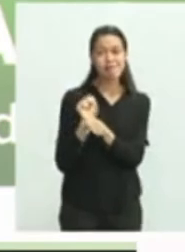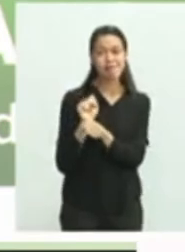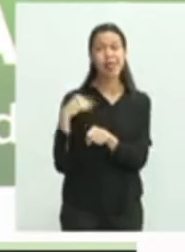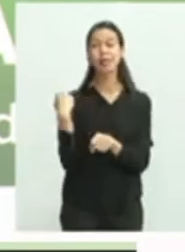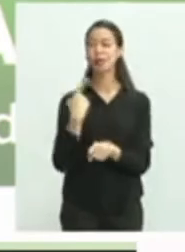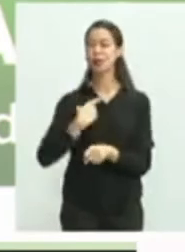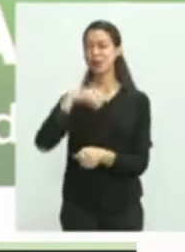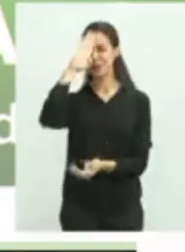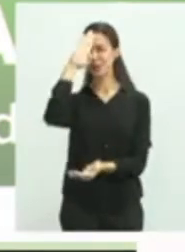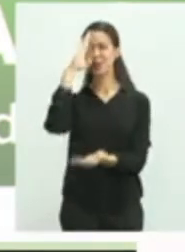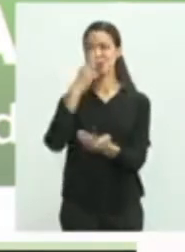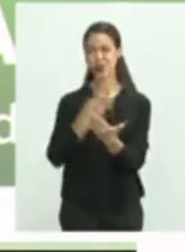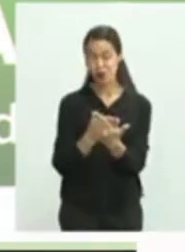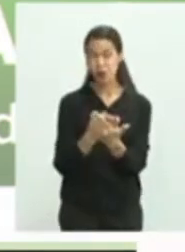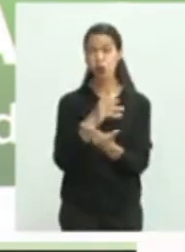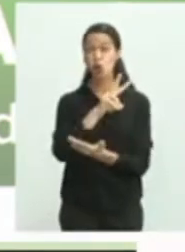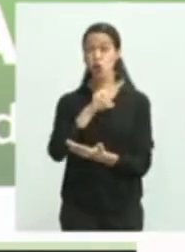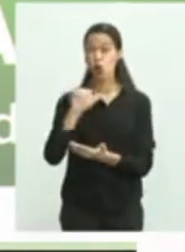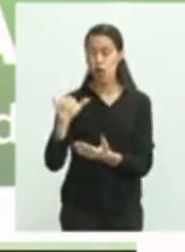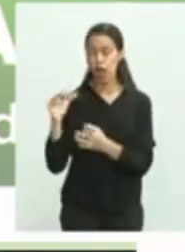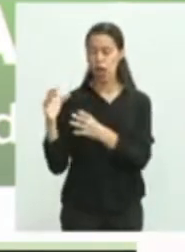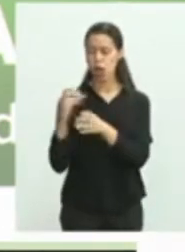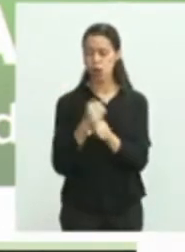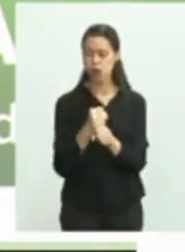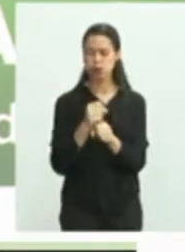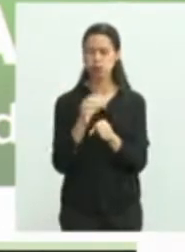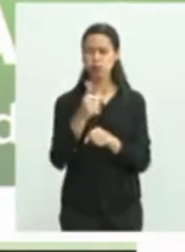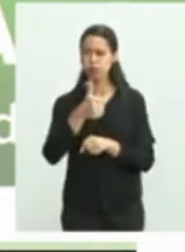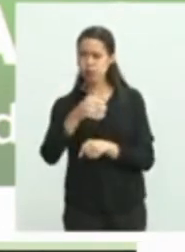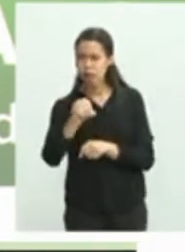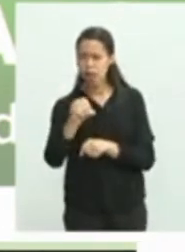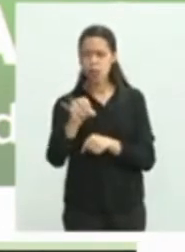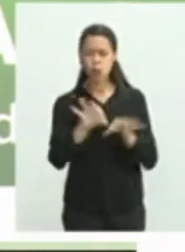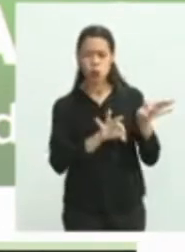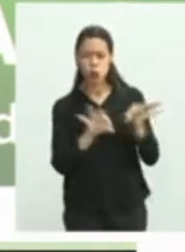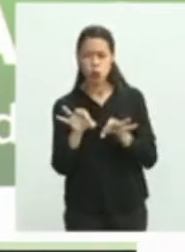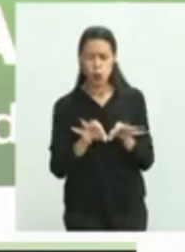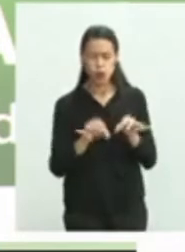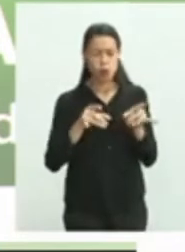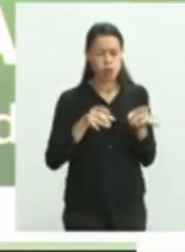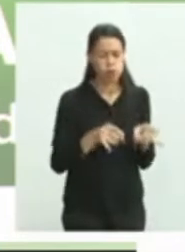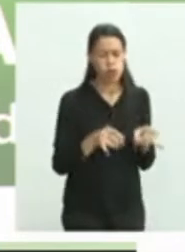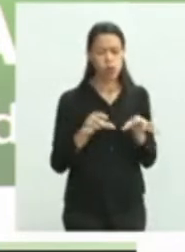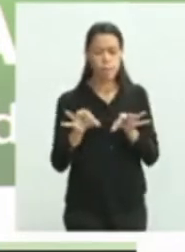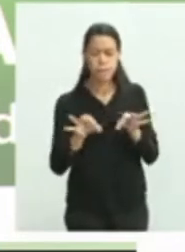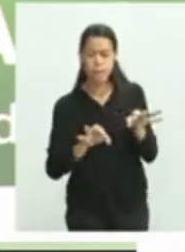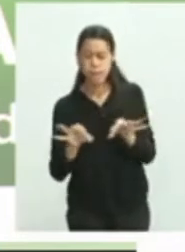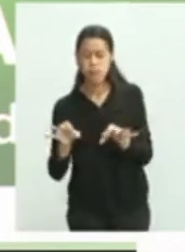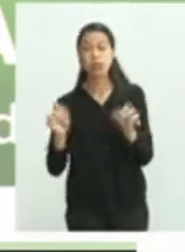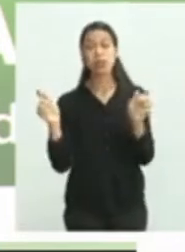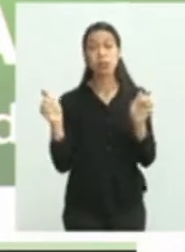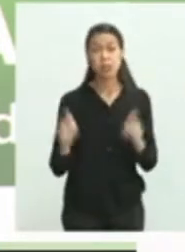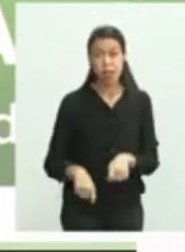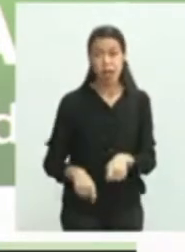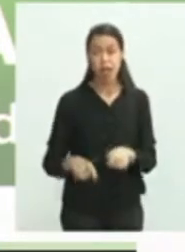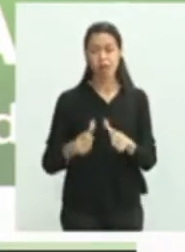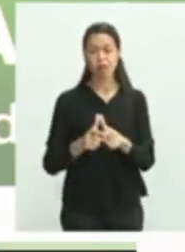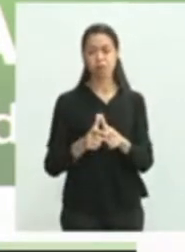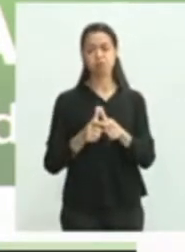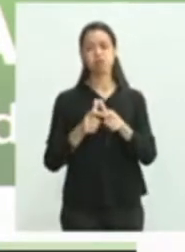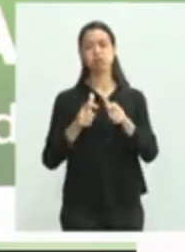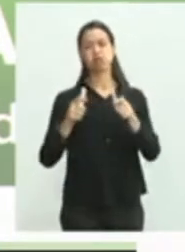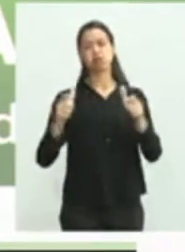montagem desses dez leitos, vai possibilitar, logicamente, tão logo expanda o número de